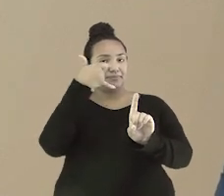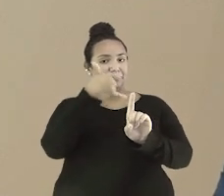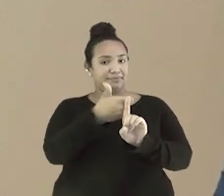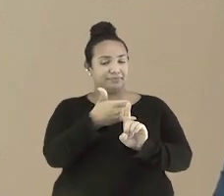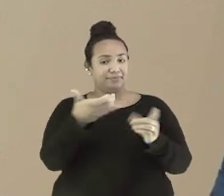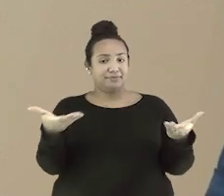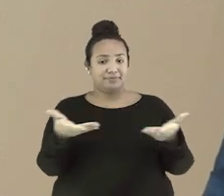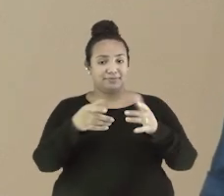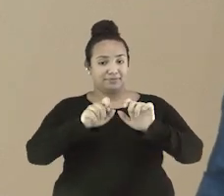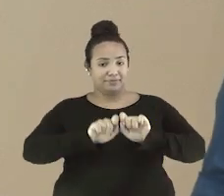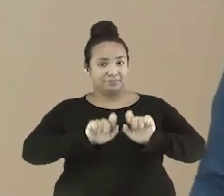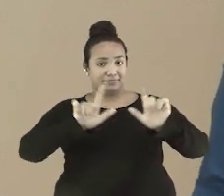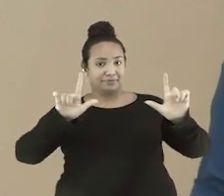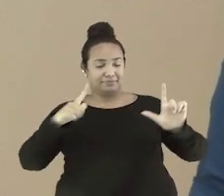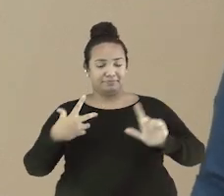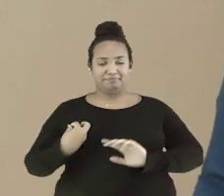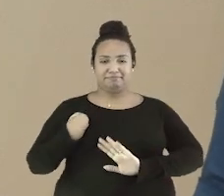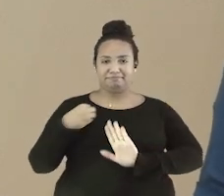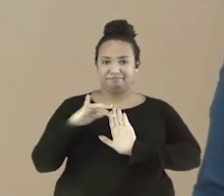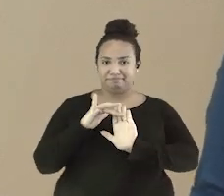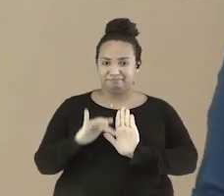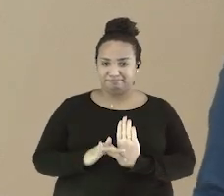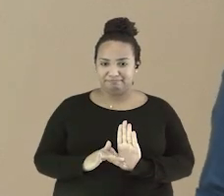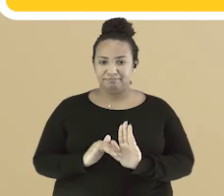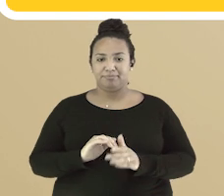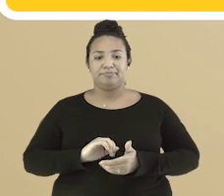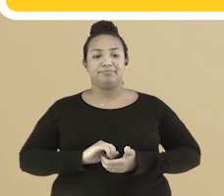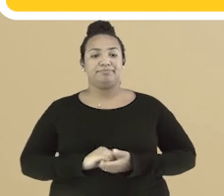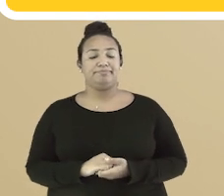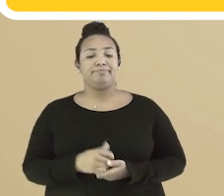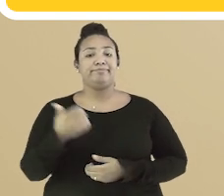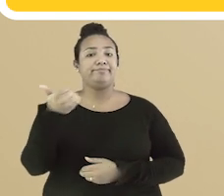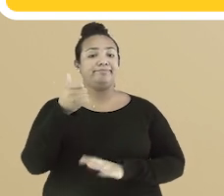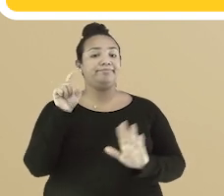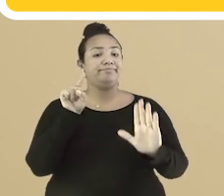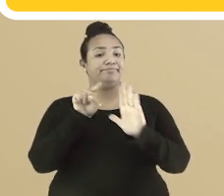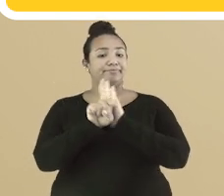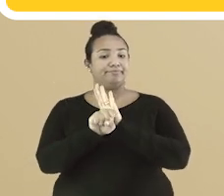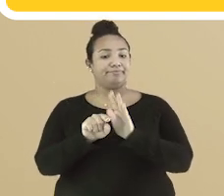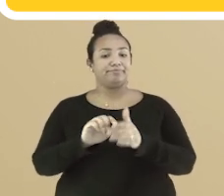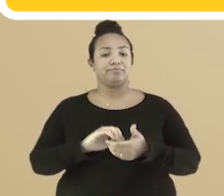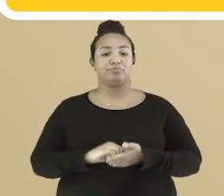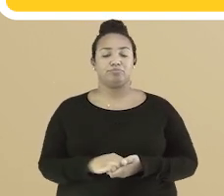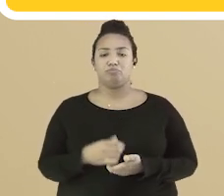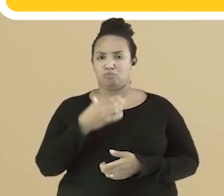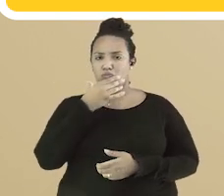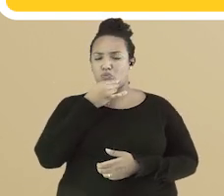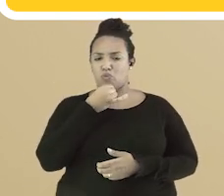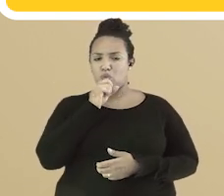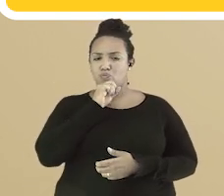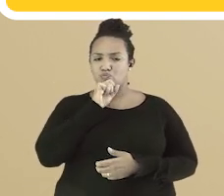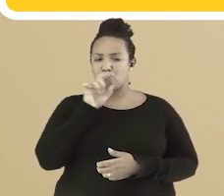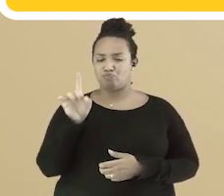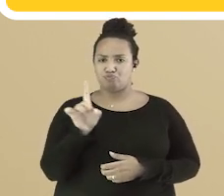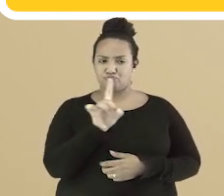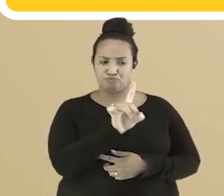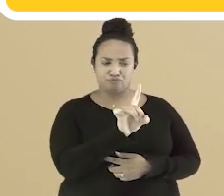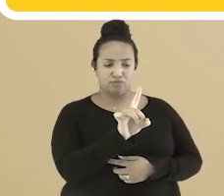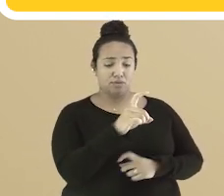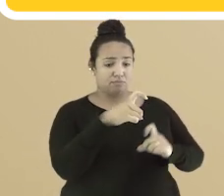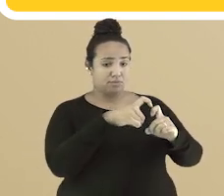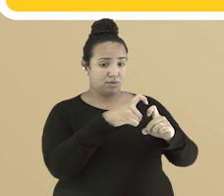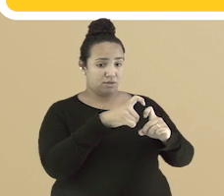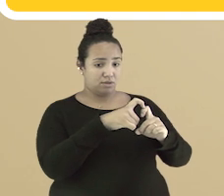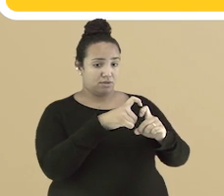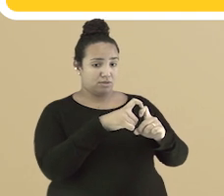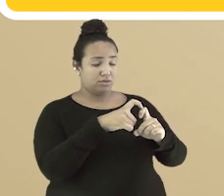aparece na sua tela e marque a sua presença. Questão 1. Um senhor vai ao médico e